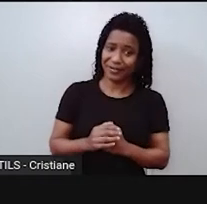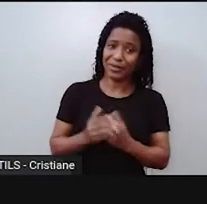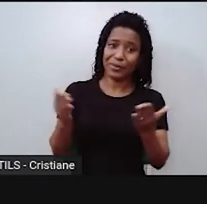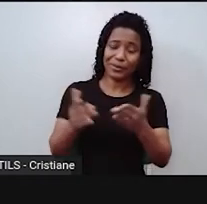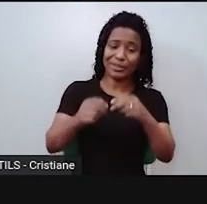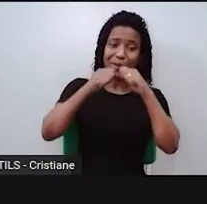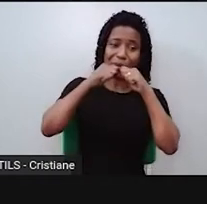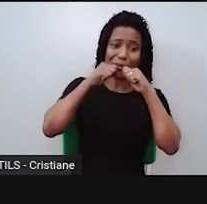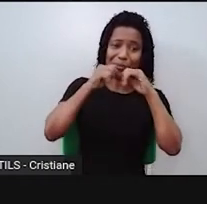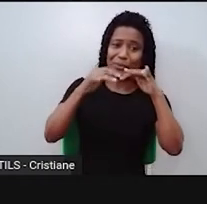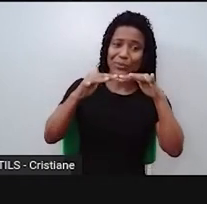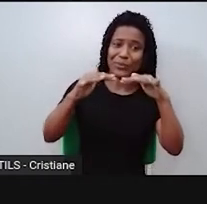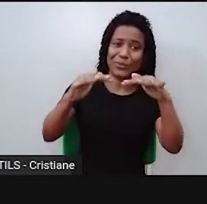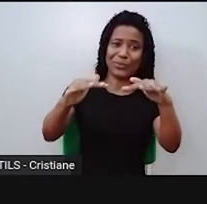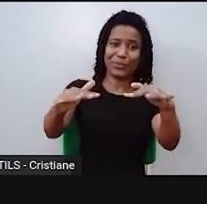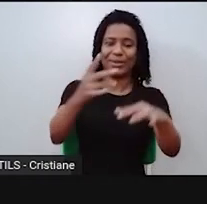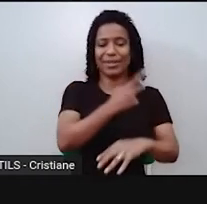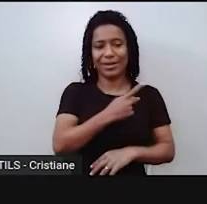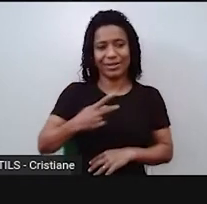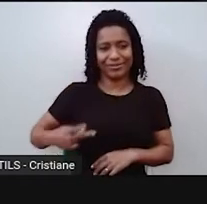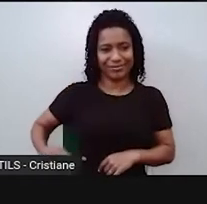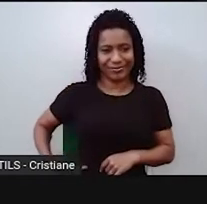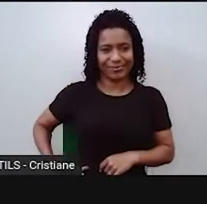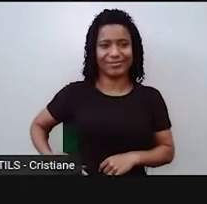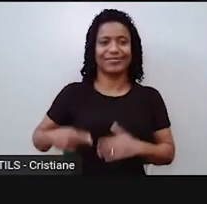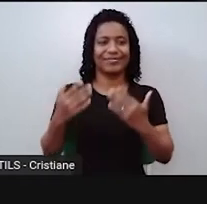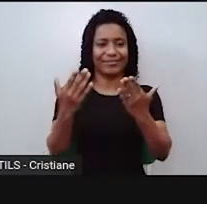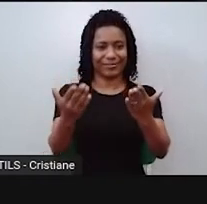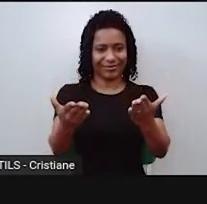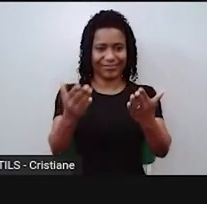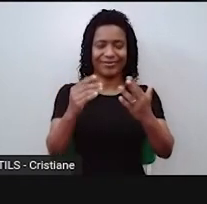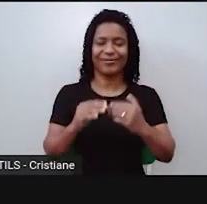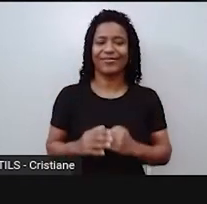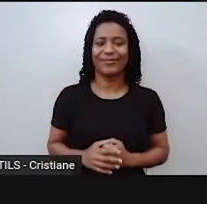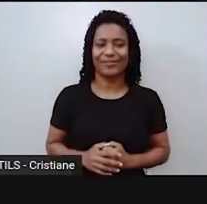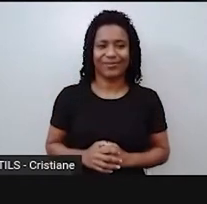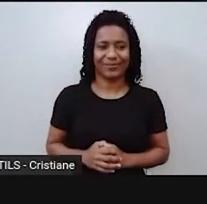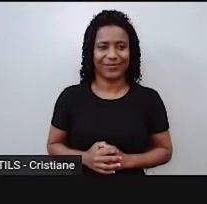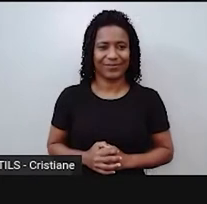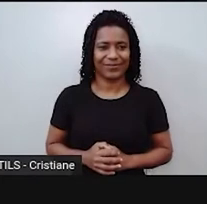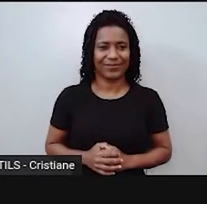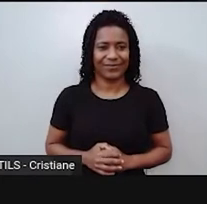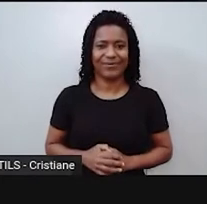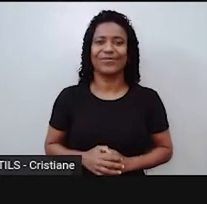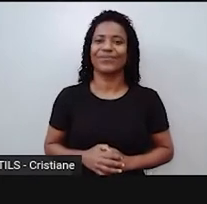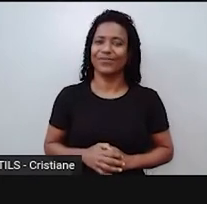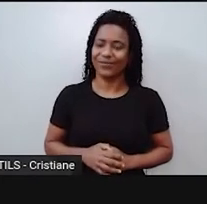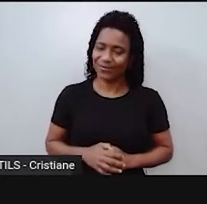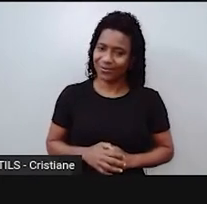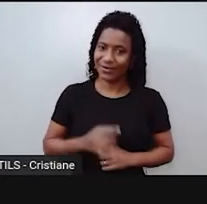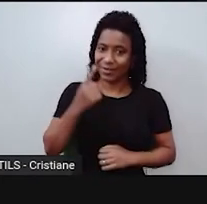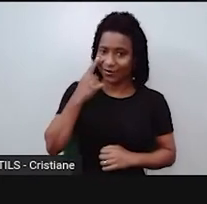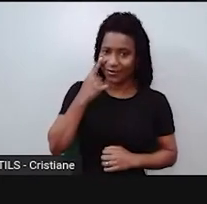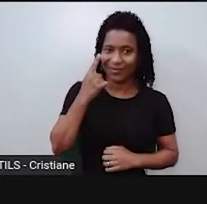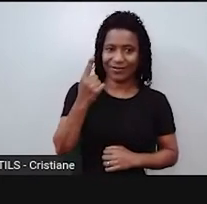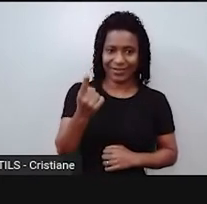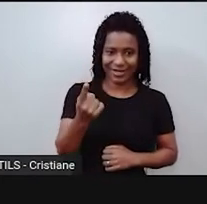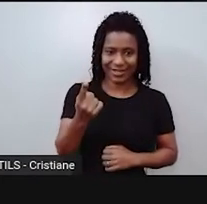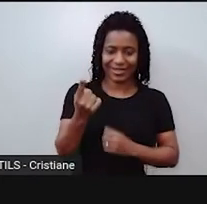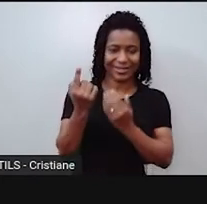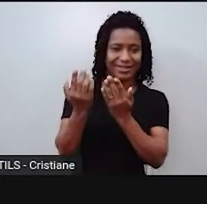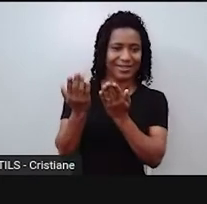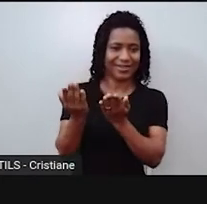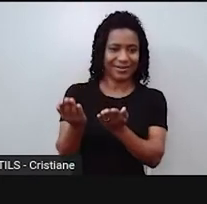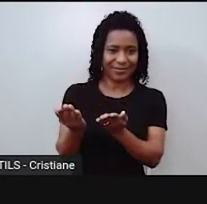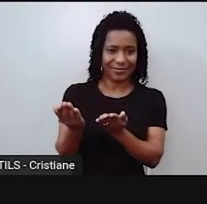que criticam esses slogans da campanha de Donald Trump. E eu trago aqui ao lado um desses